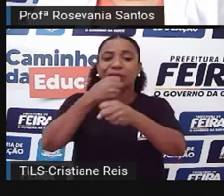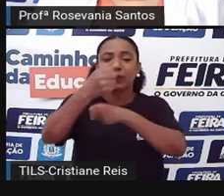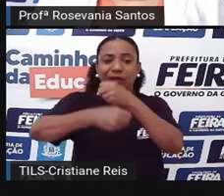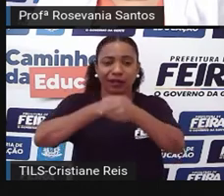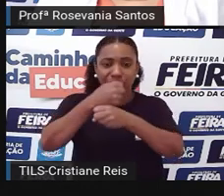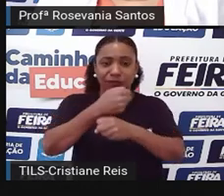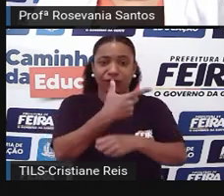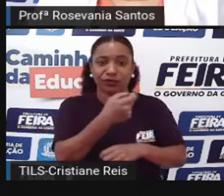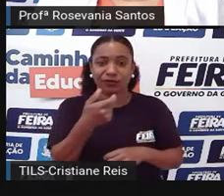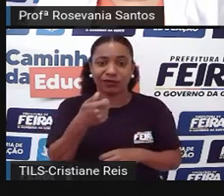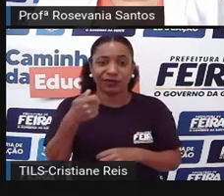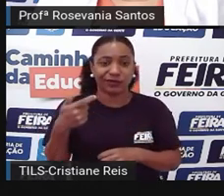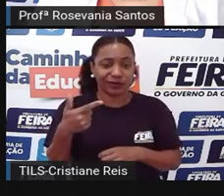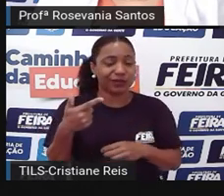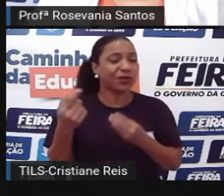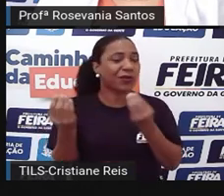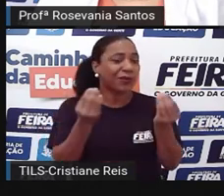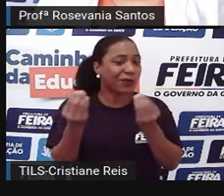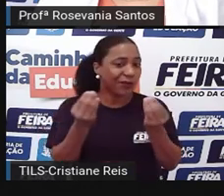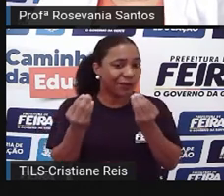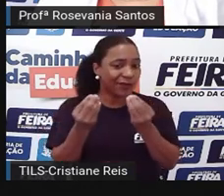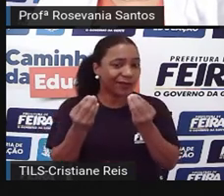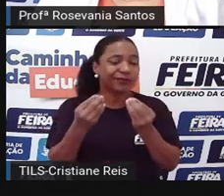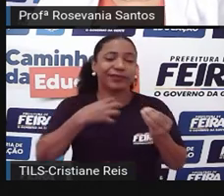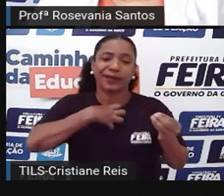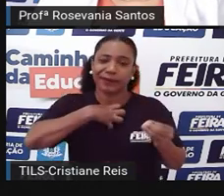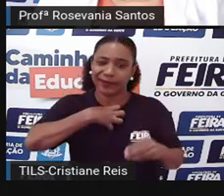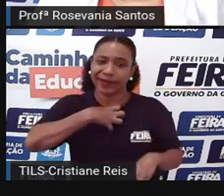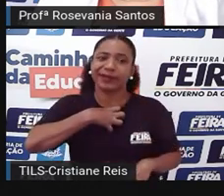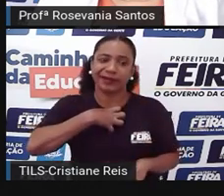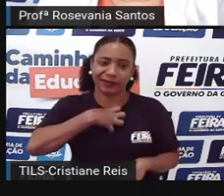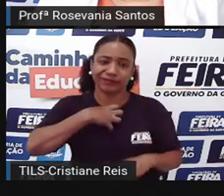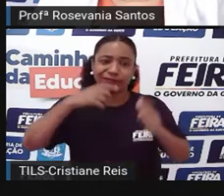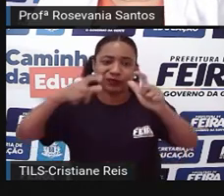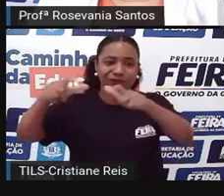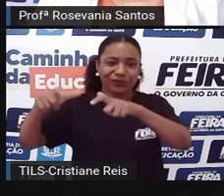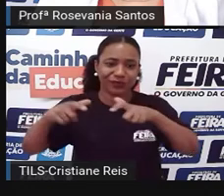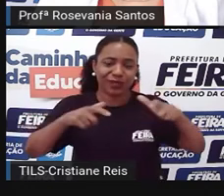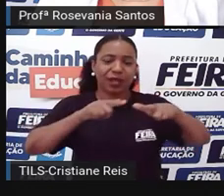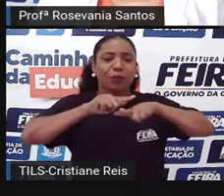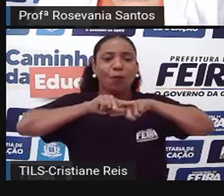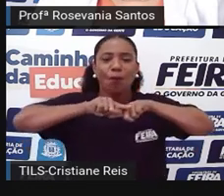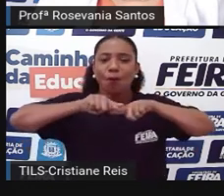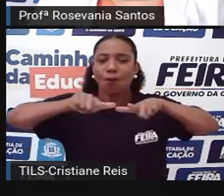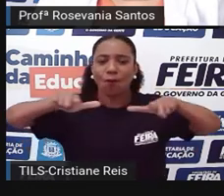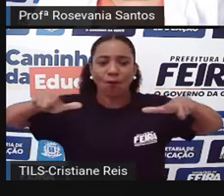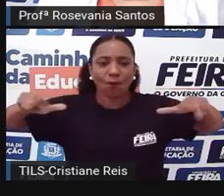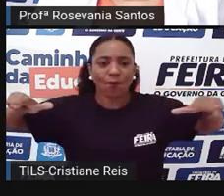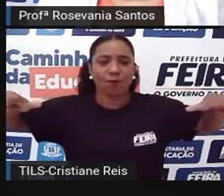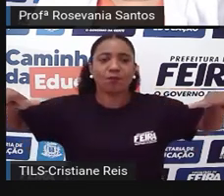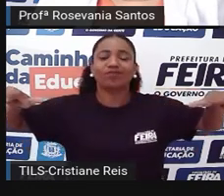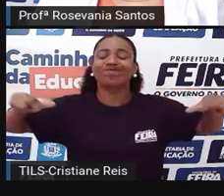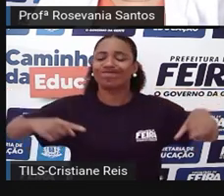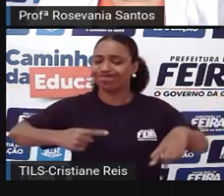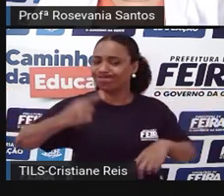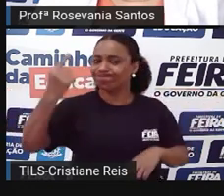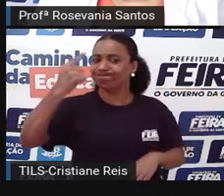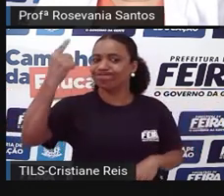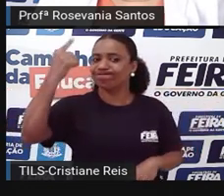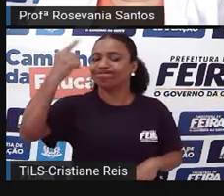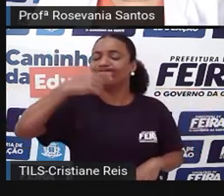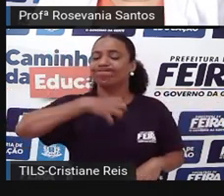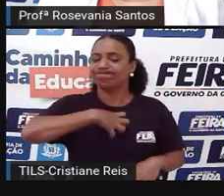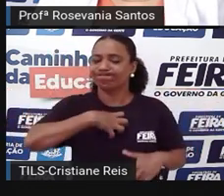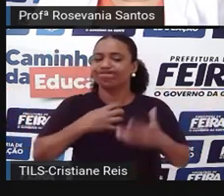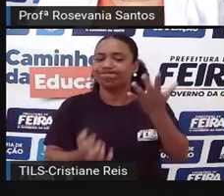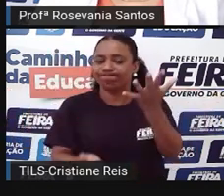Percebam, a Bahia, ó, liderando aí, né, olha a área da Bahia, gente, liderando aí as queimadas,